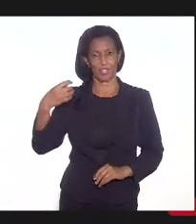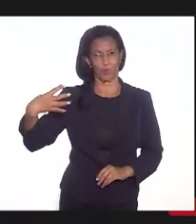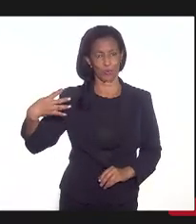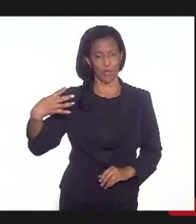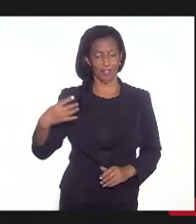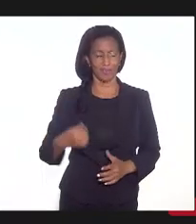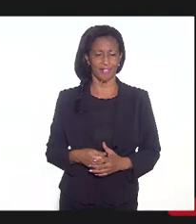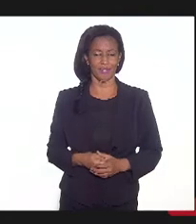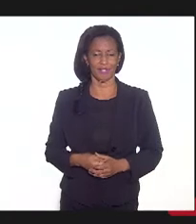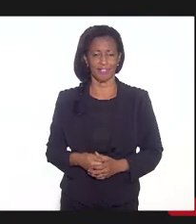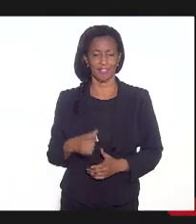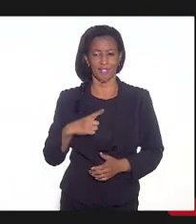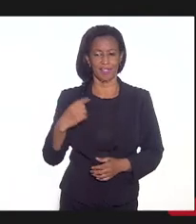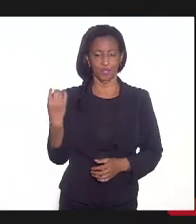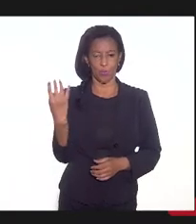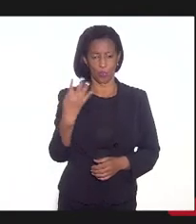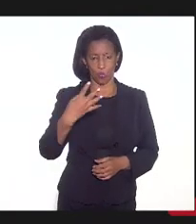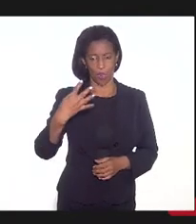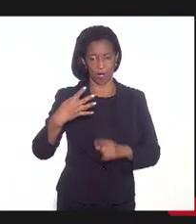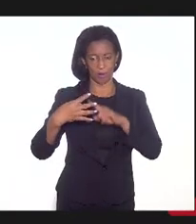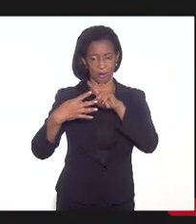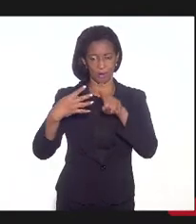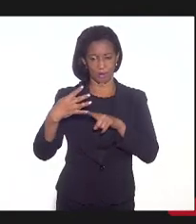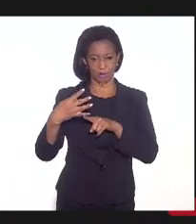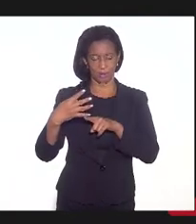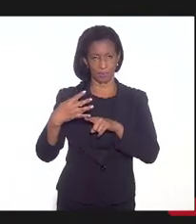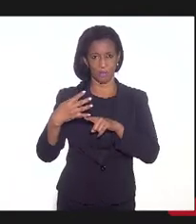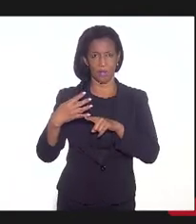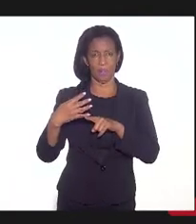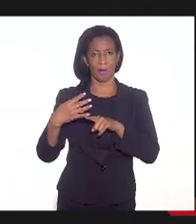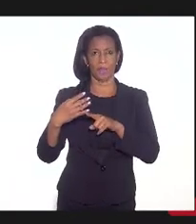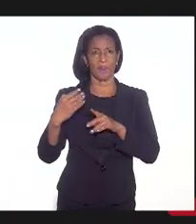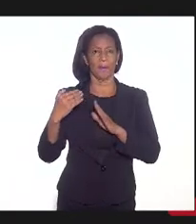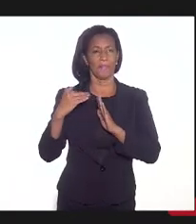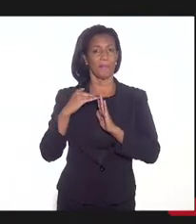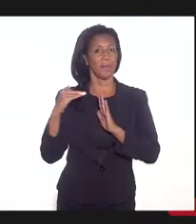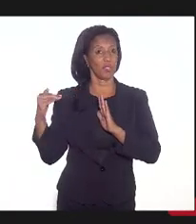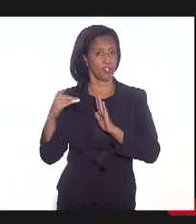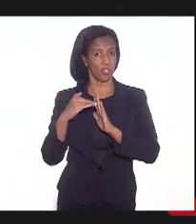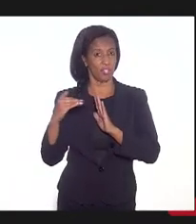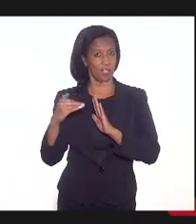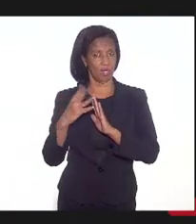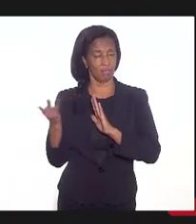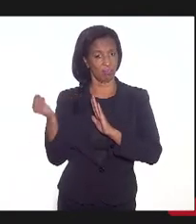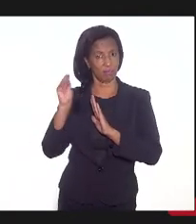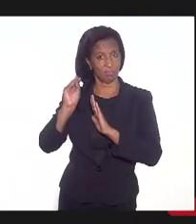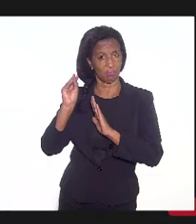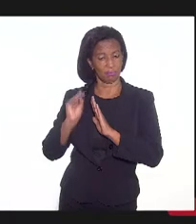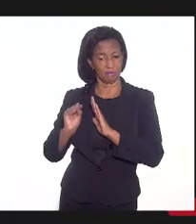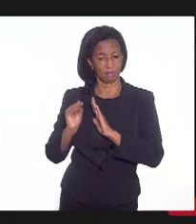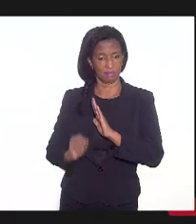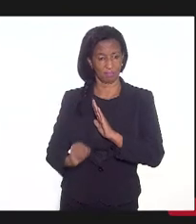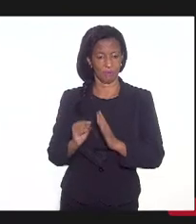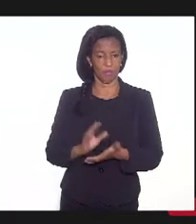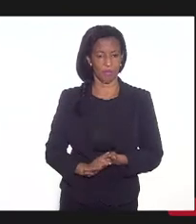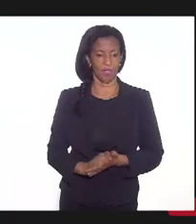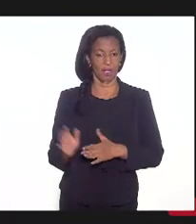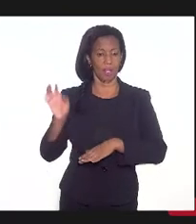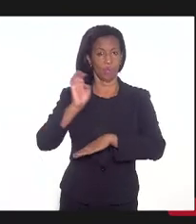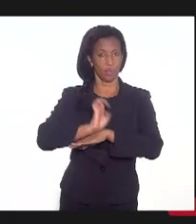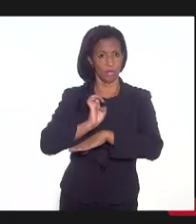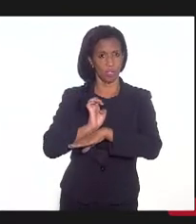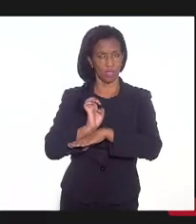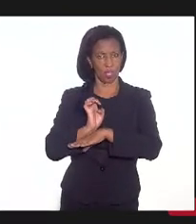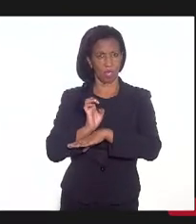na verdade, tem quatro medidas colocadas e aos Estados que